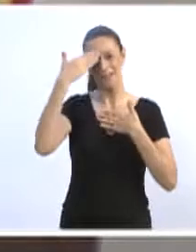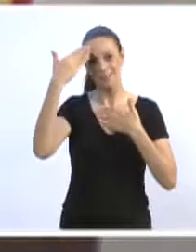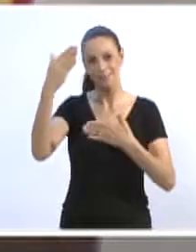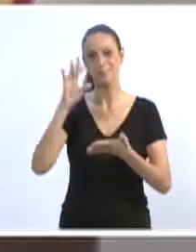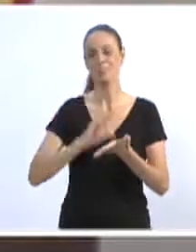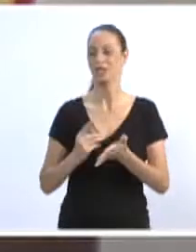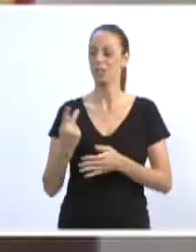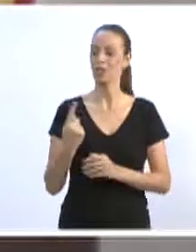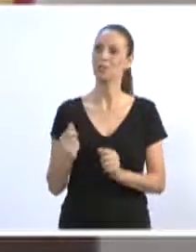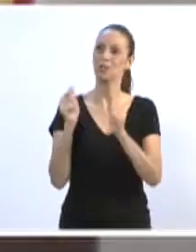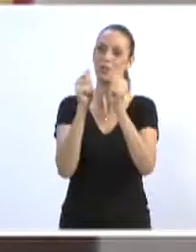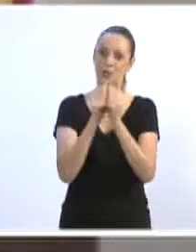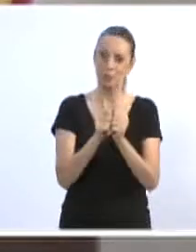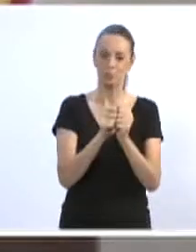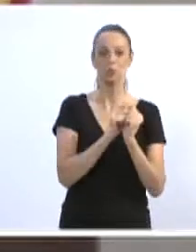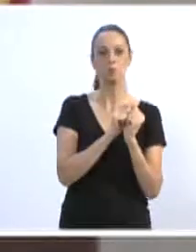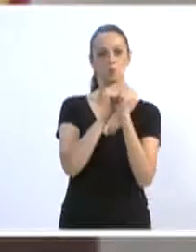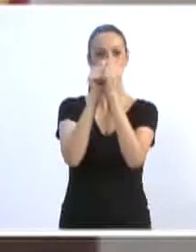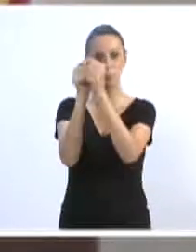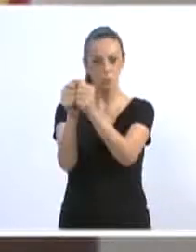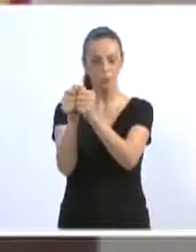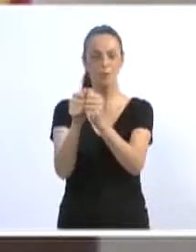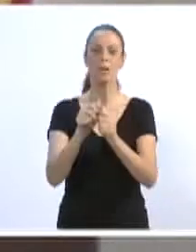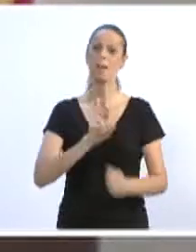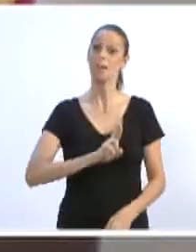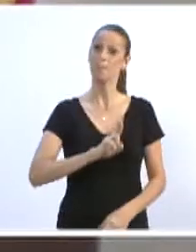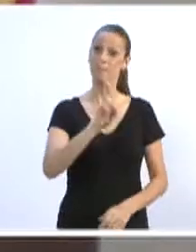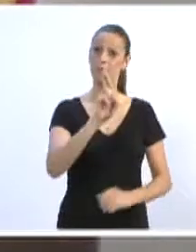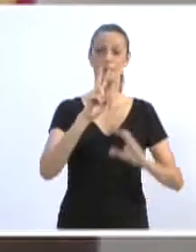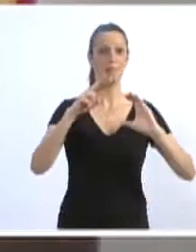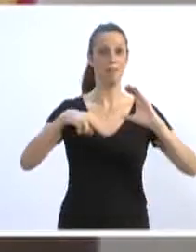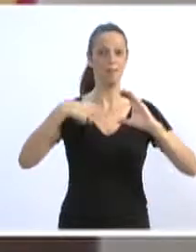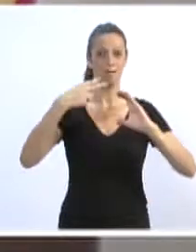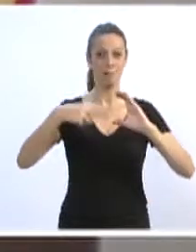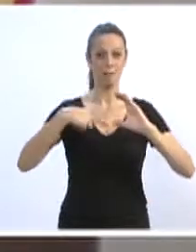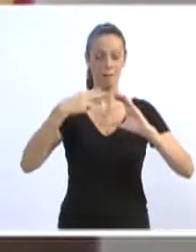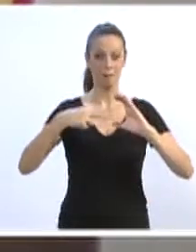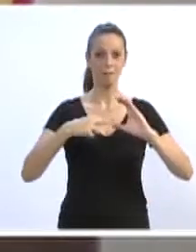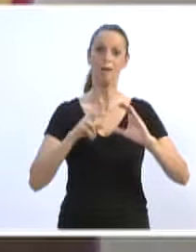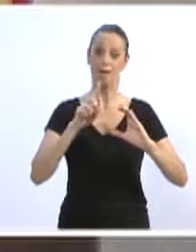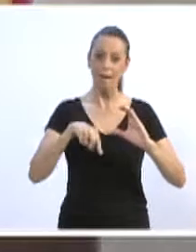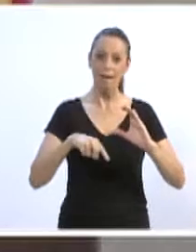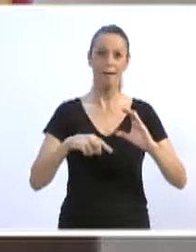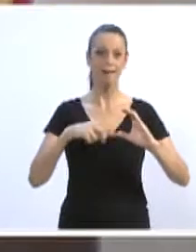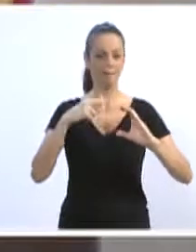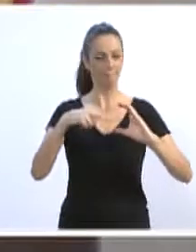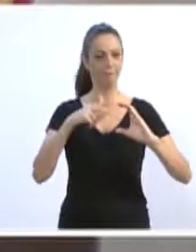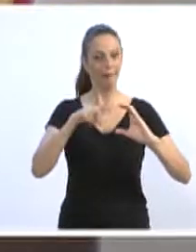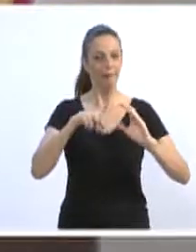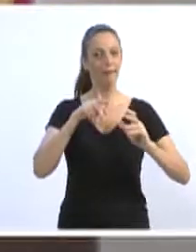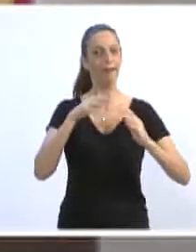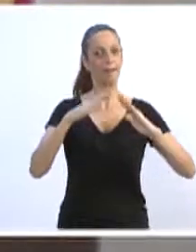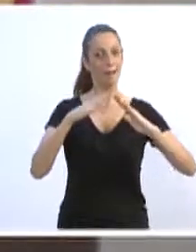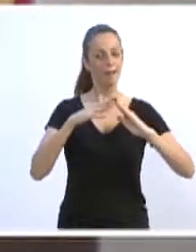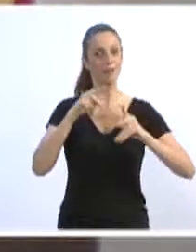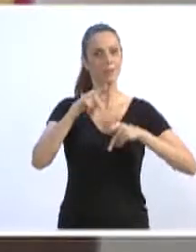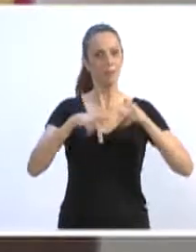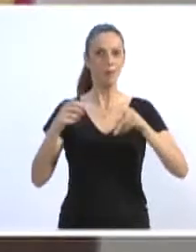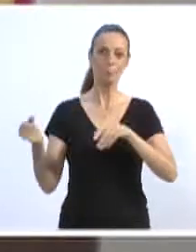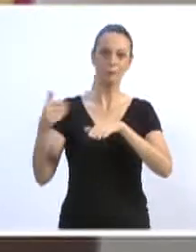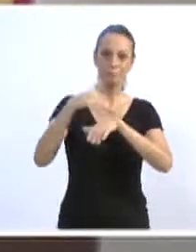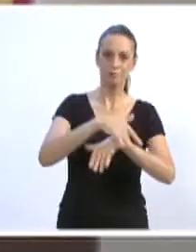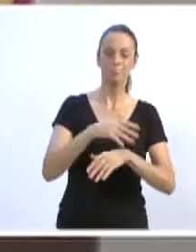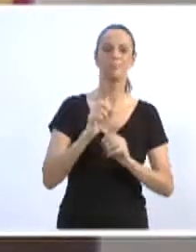companhia, para que em nome desta instituição, que a Câmara de Vereadores e a Casa do Povo, nós pudéssemos estar ontem junto